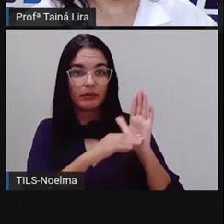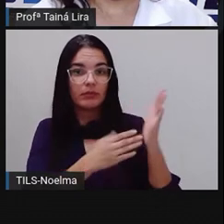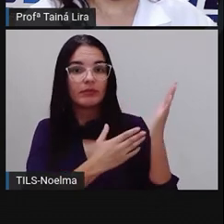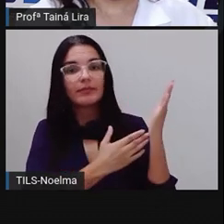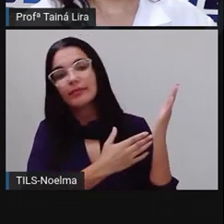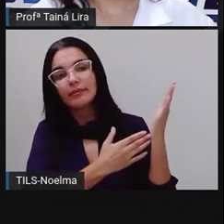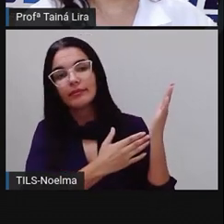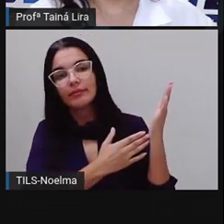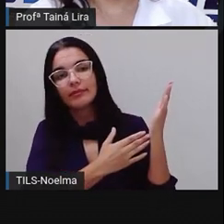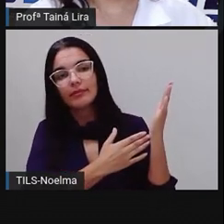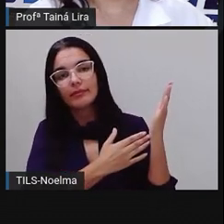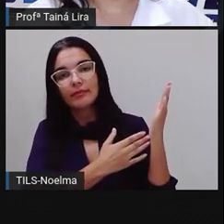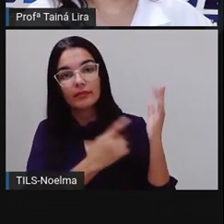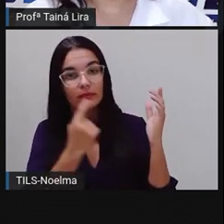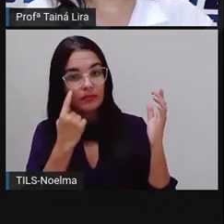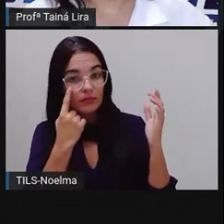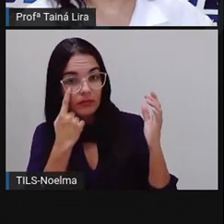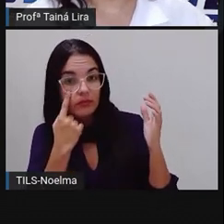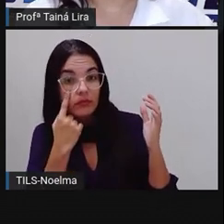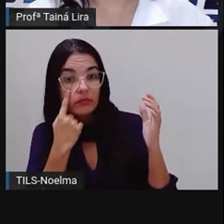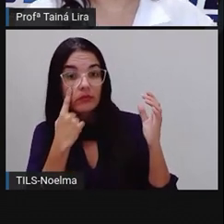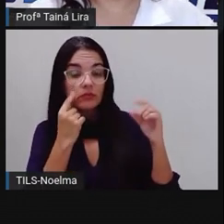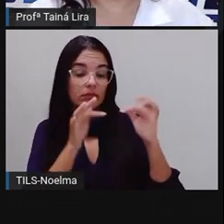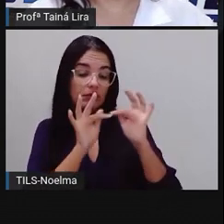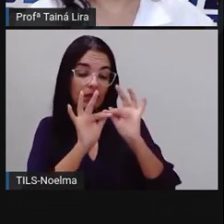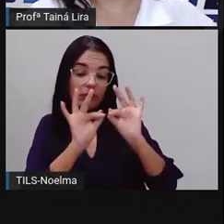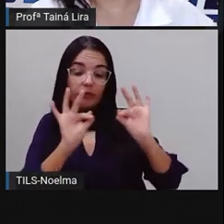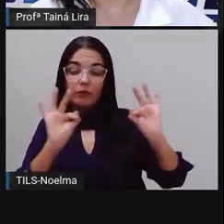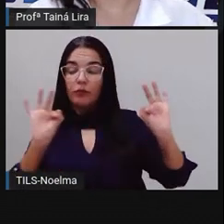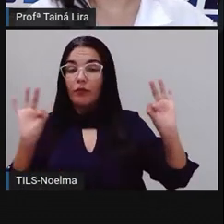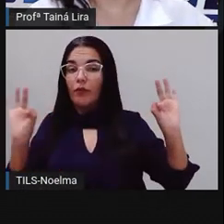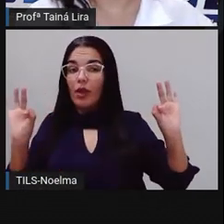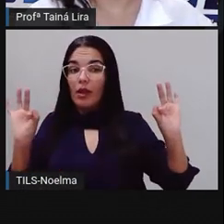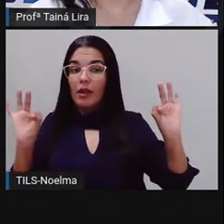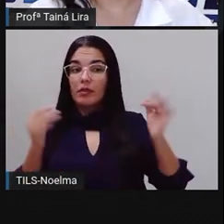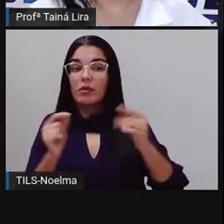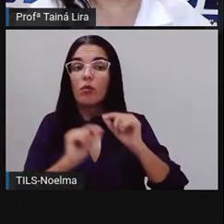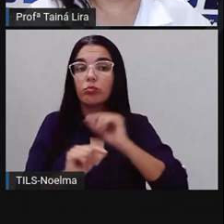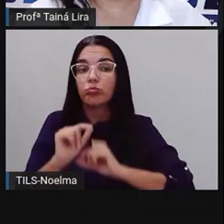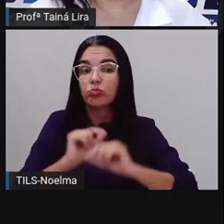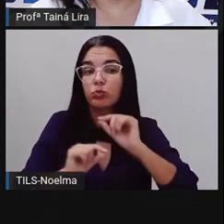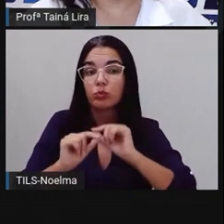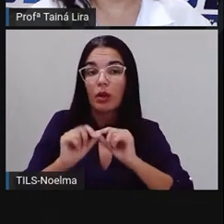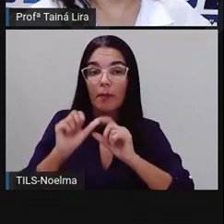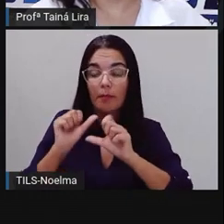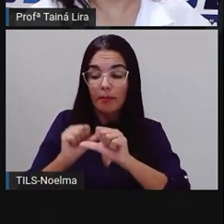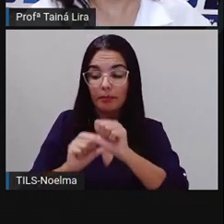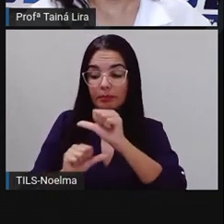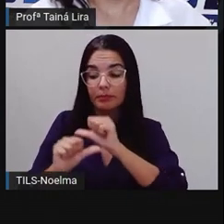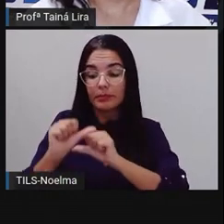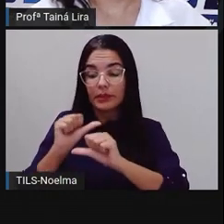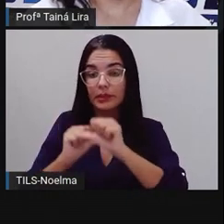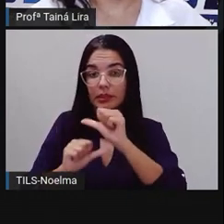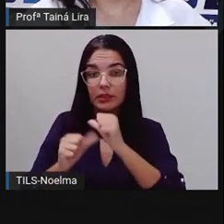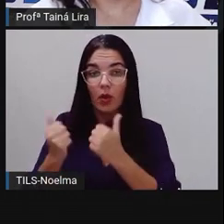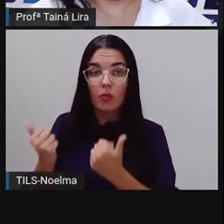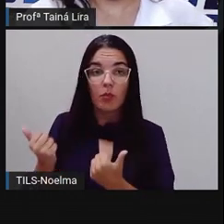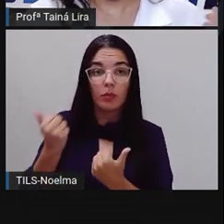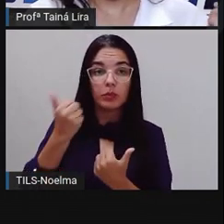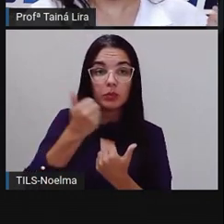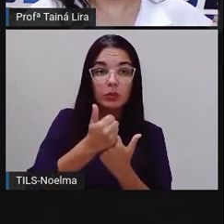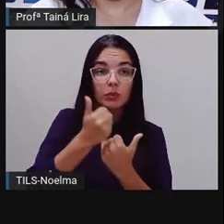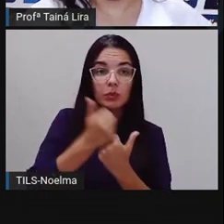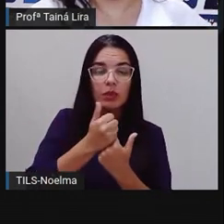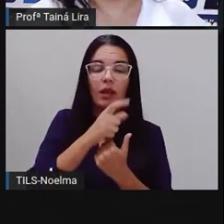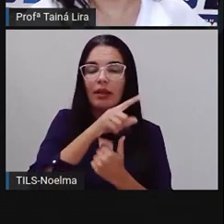E essas frases, a lebre vivia caçoando da lerdeza da tartaruga, tá? Essa frase estava